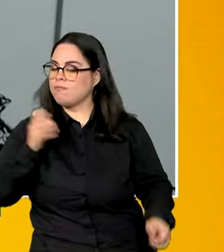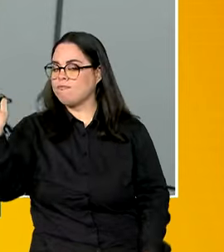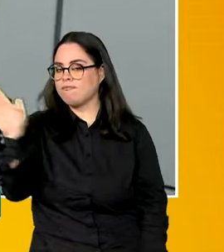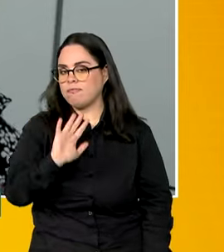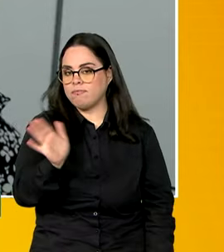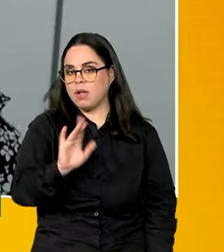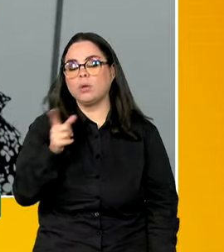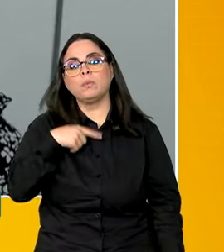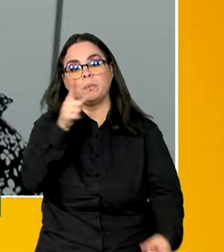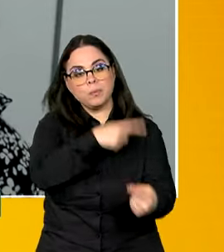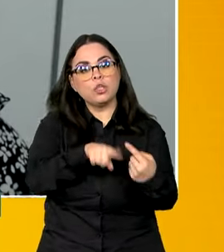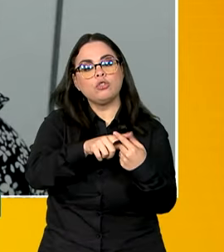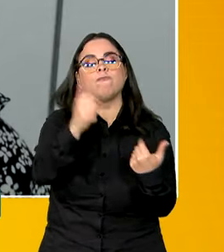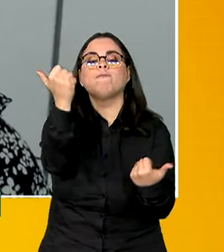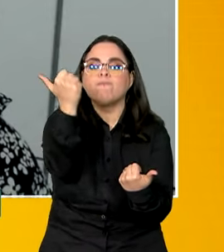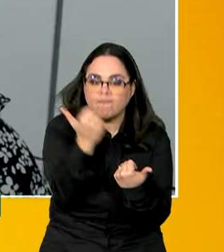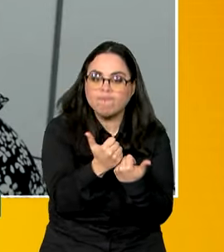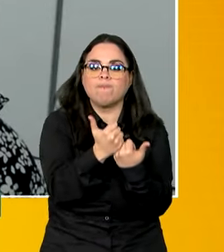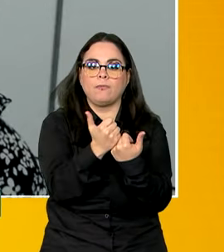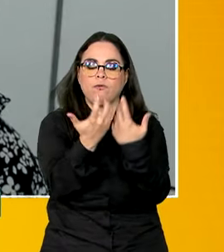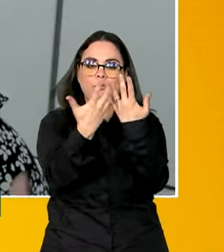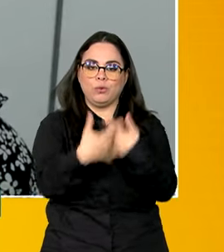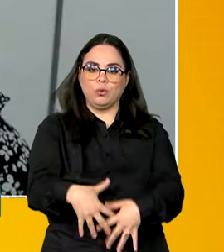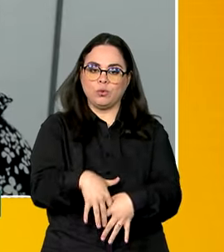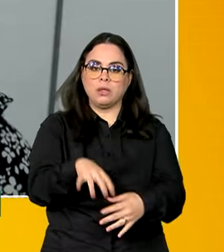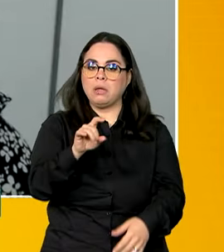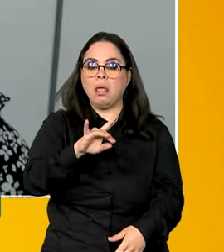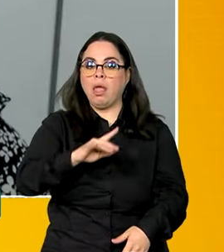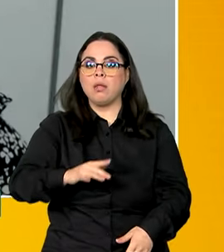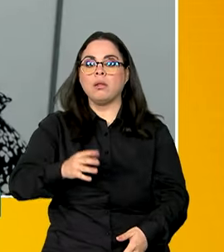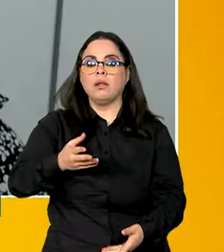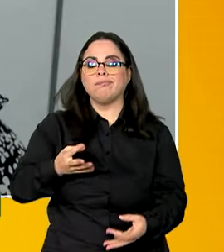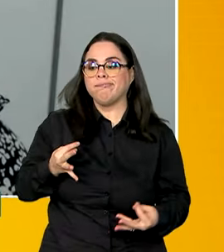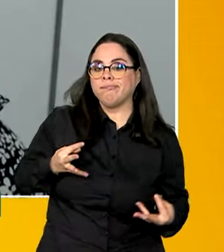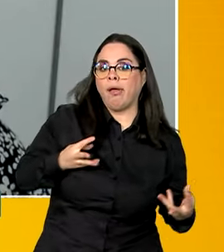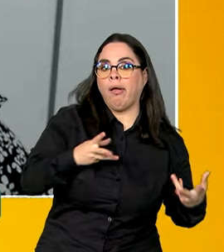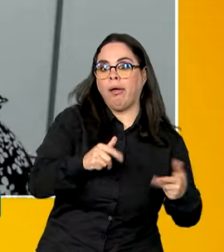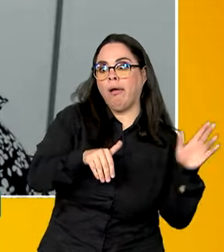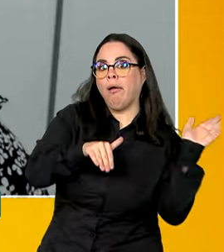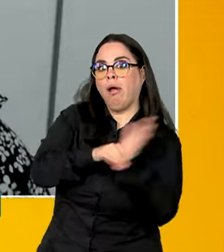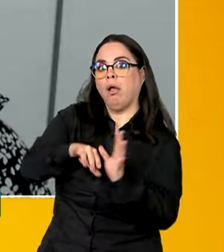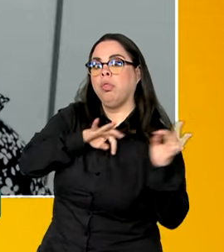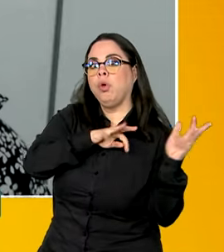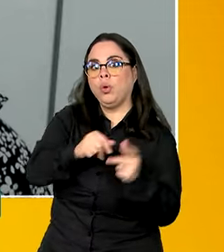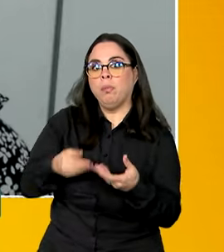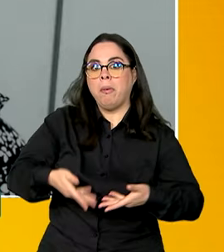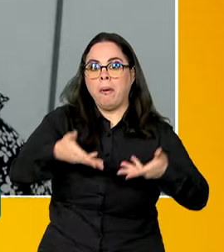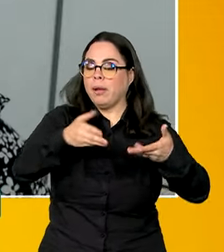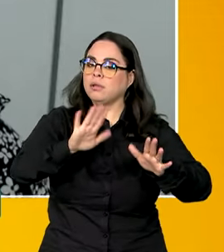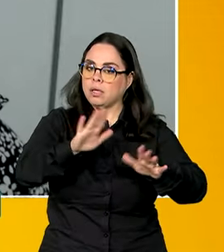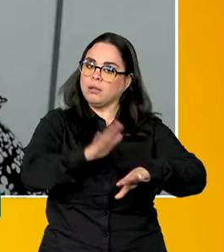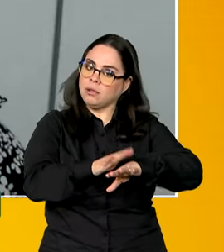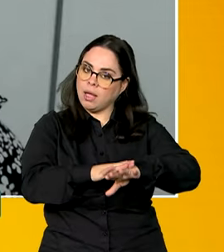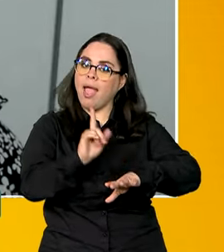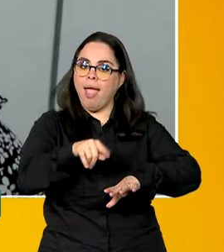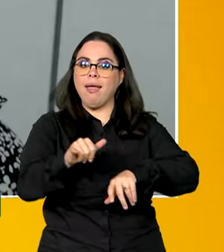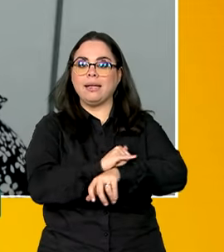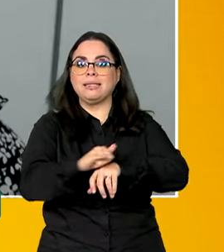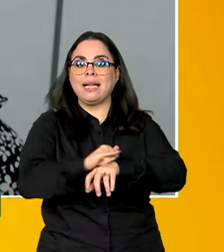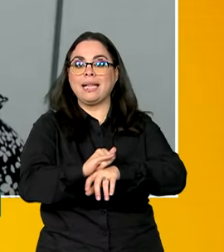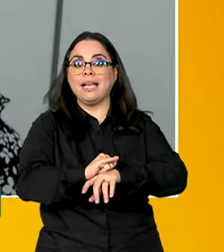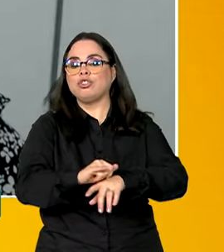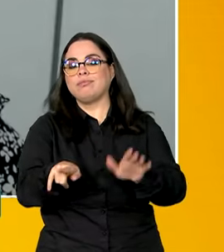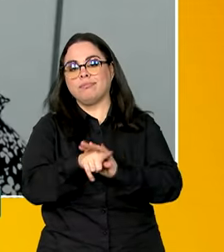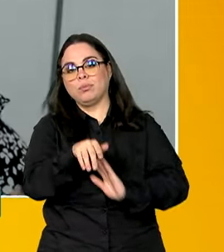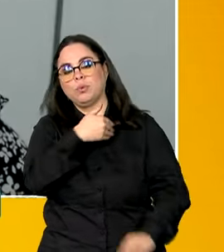a nossa intenção é apoiar esse funcionamento. Não é suprir todas as necessidades dessa cozinha, porque, de fato, ela não é o equipamento público.